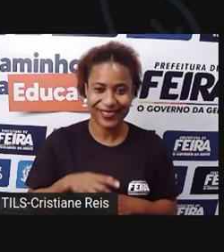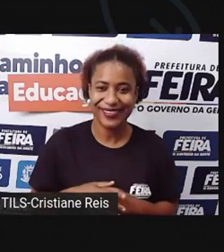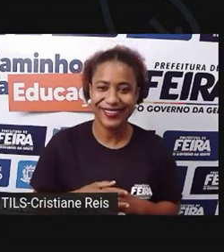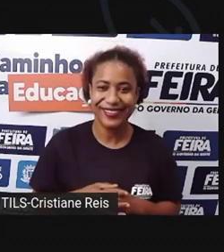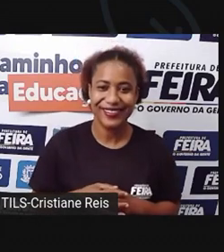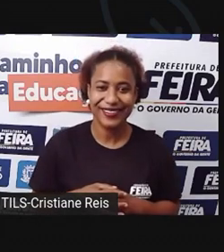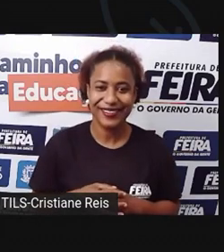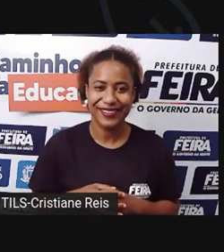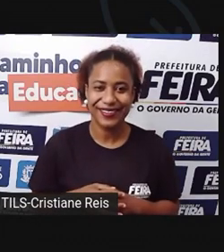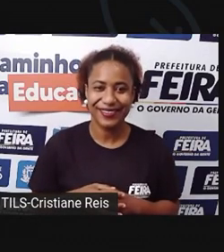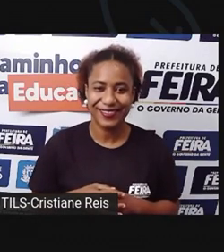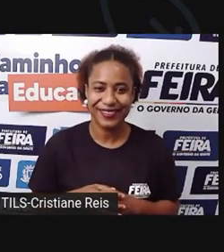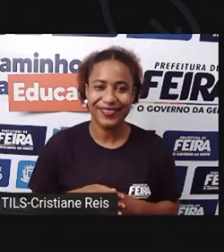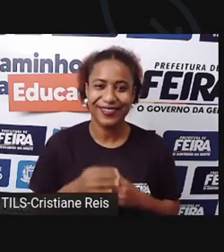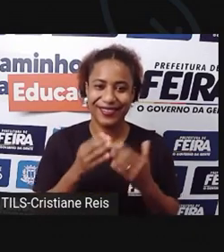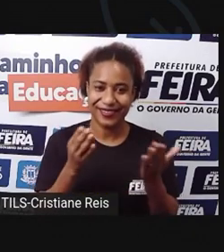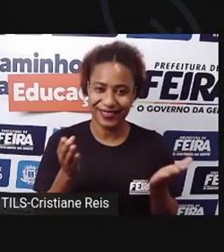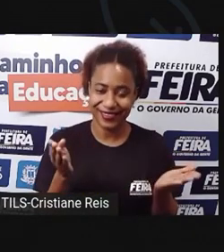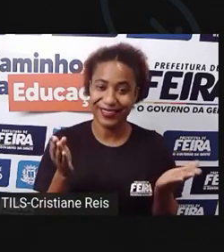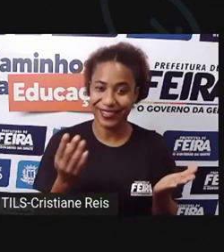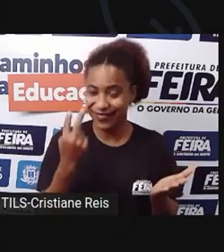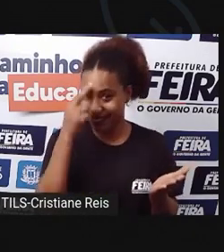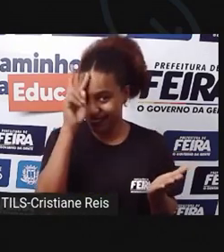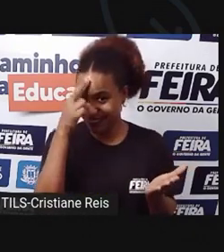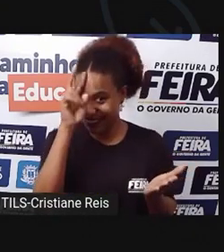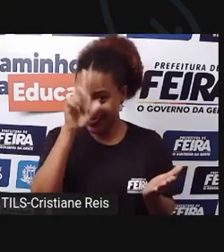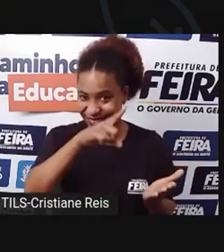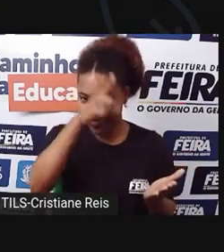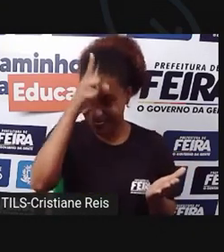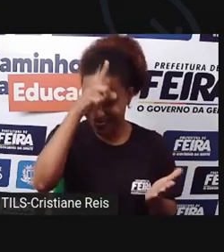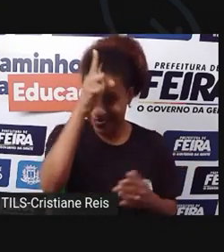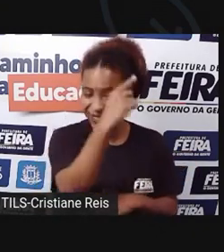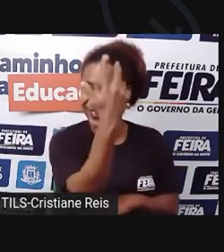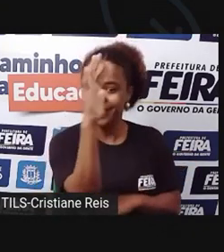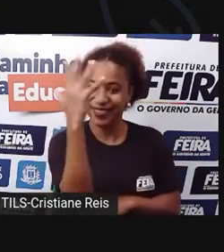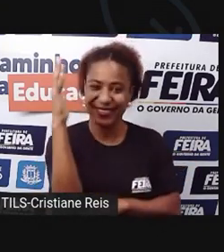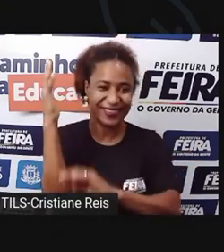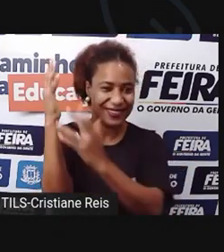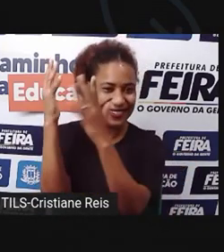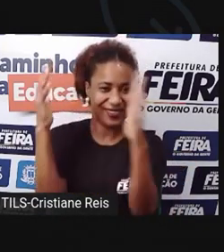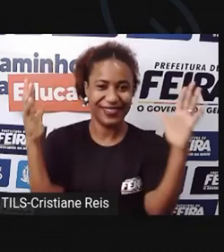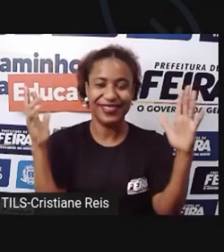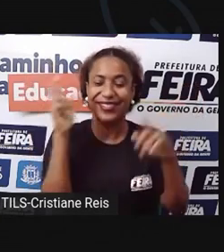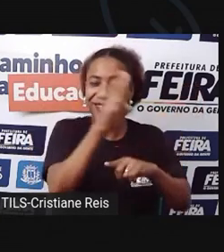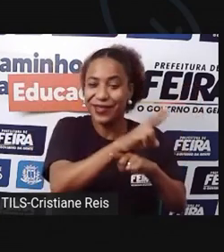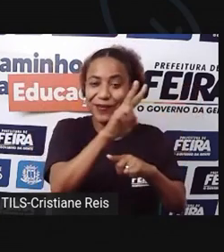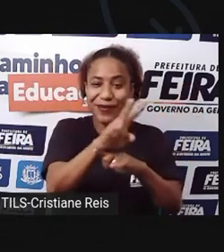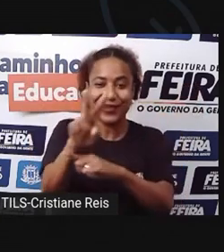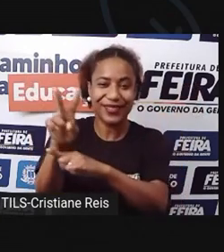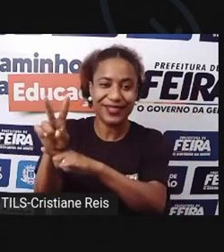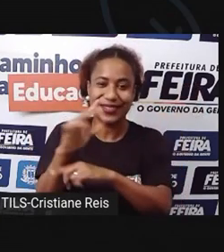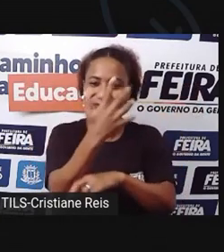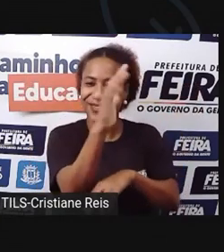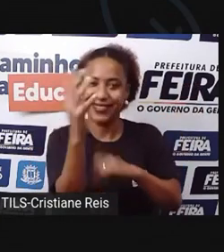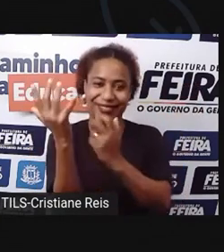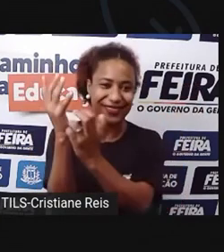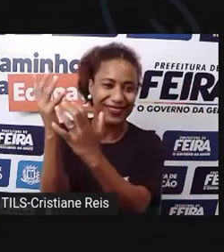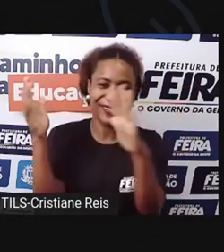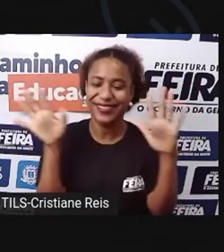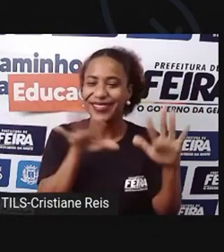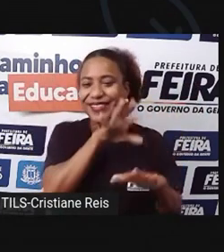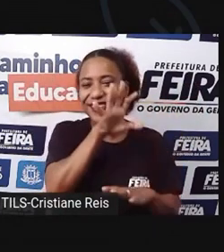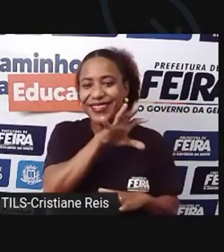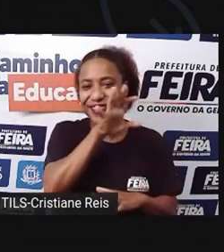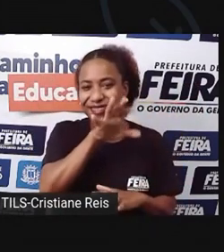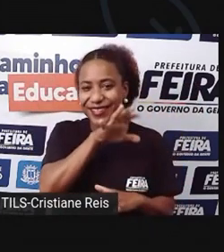Ele é nosso, ele é protetor das florestas, da floresta, né, dos animais. Então, vamos valorizar o nosso personagem